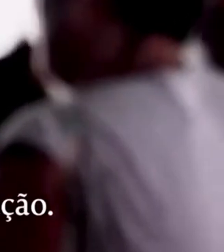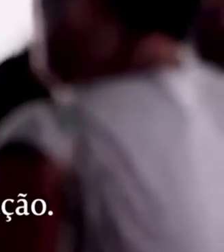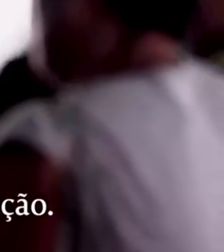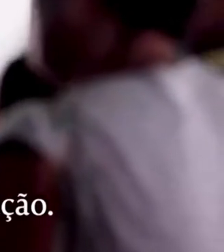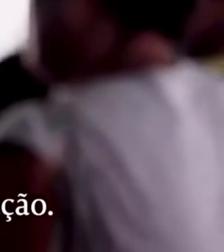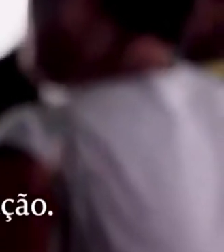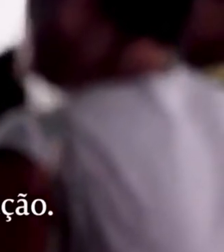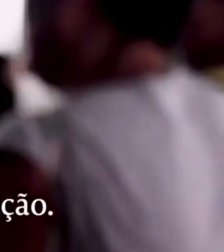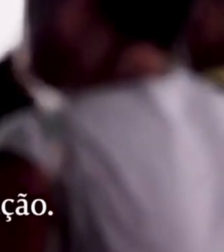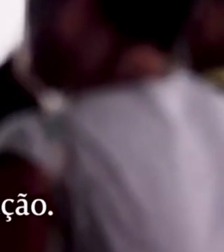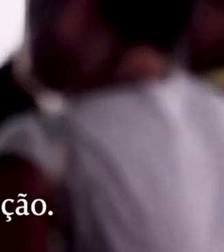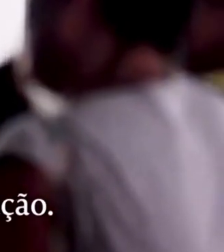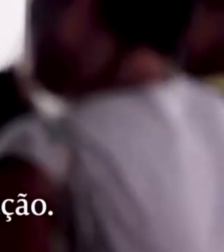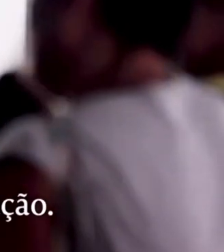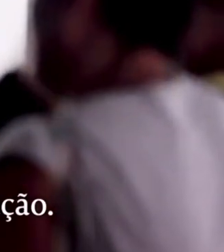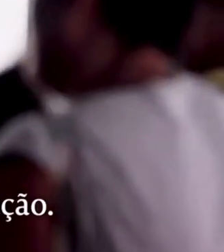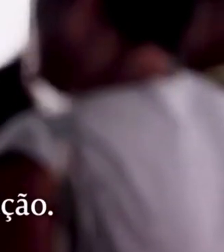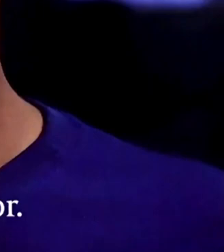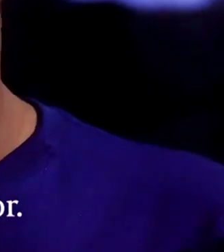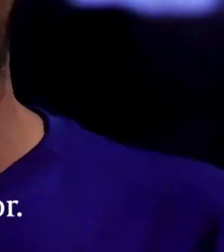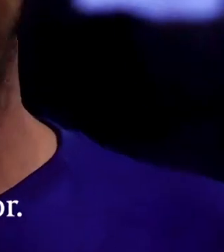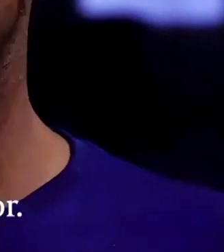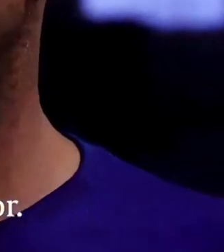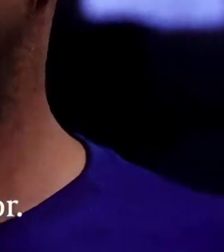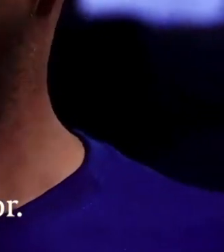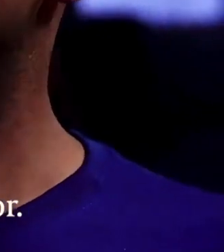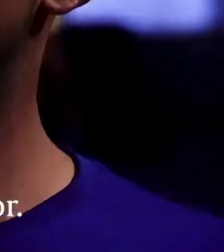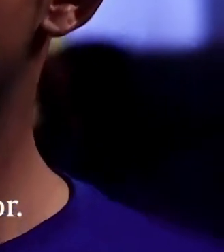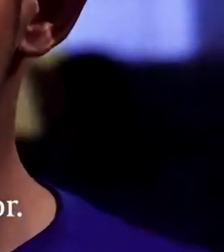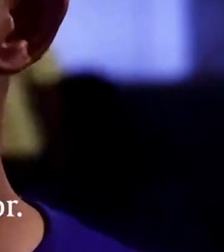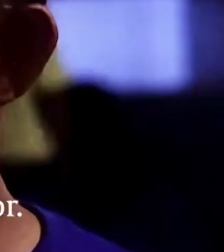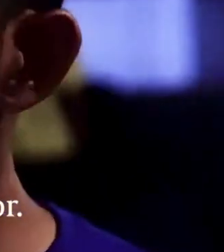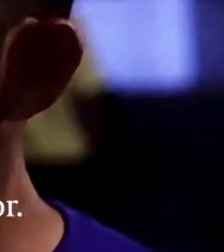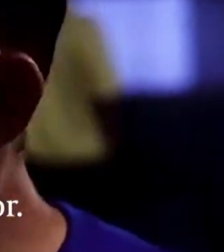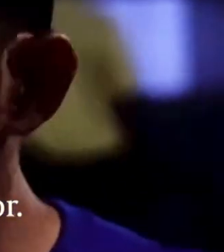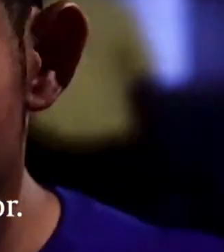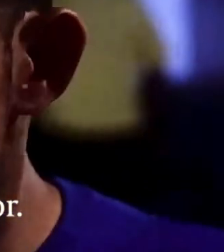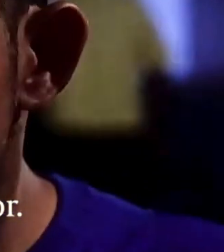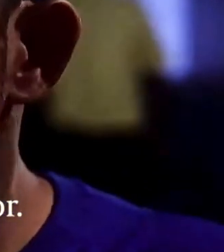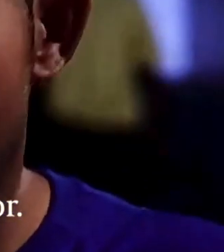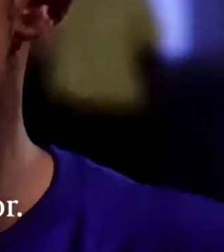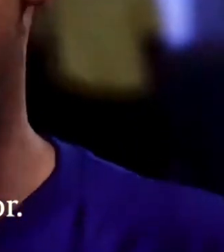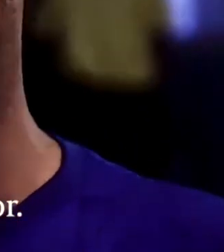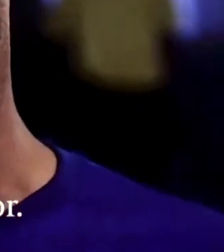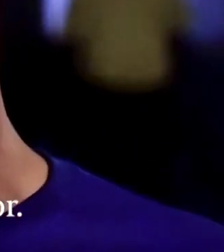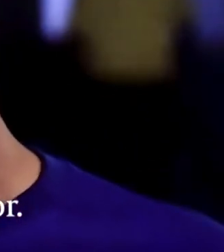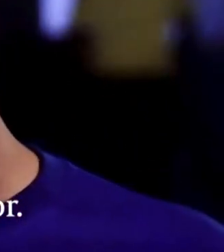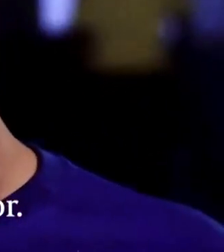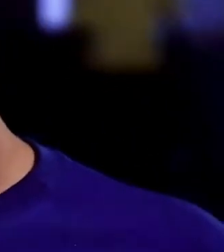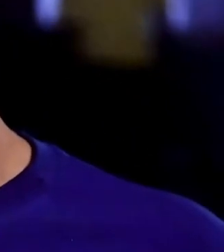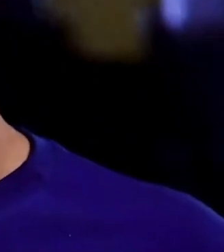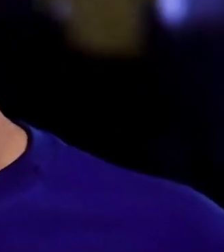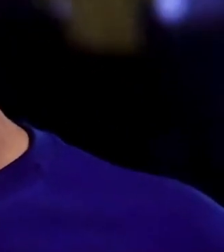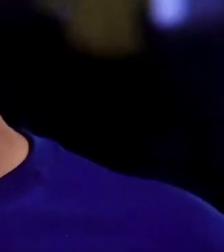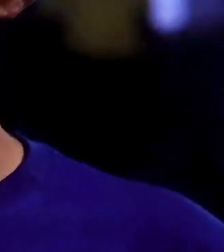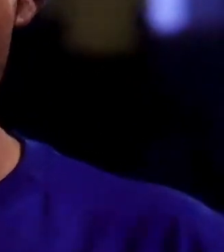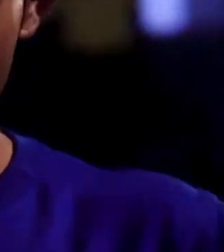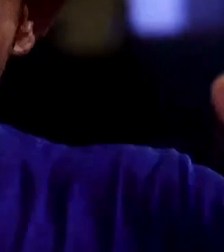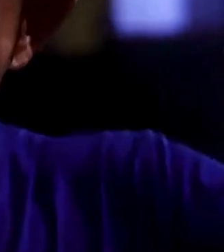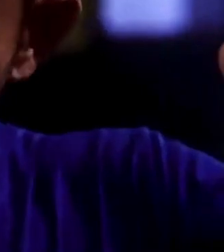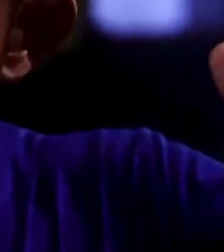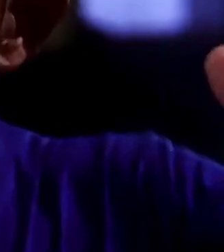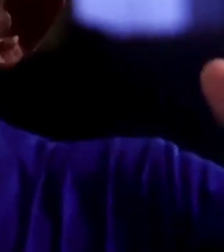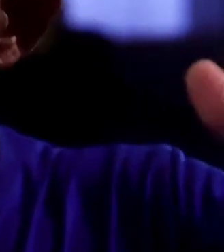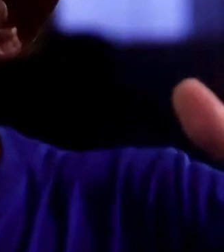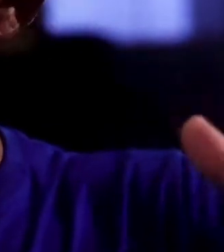filhos não recebem boa educação. O salário, mas lá é muito, muito, muito mais malo. Lá os